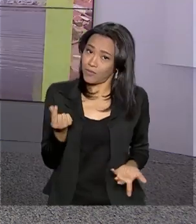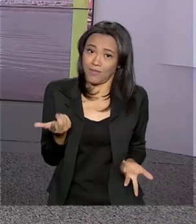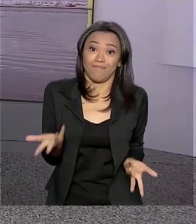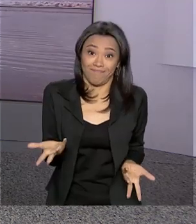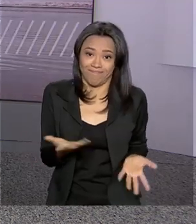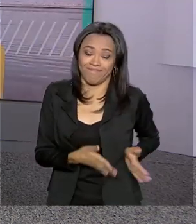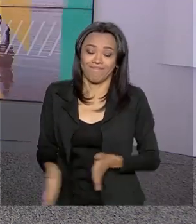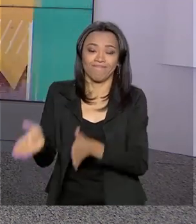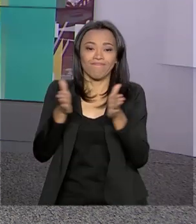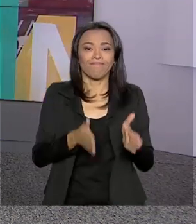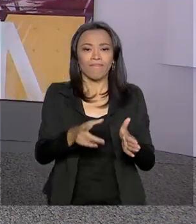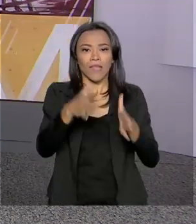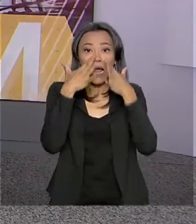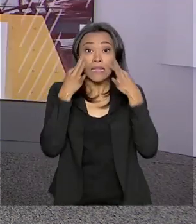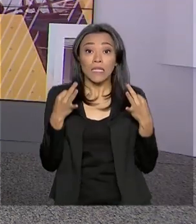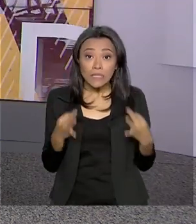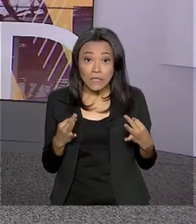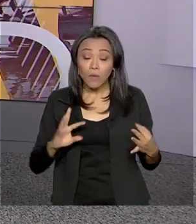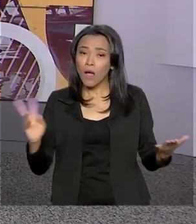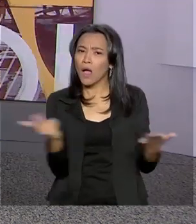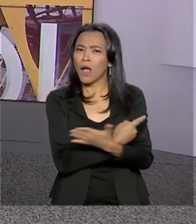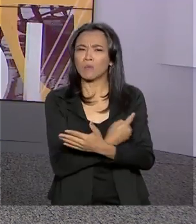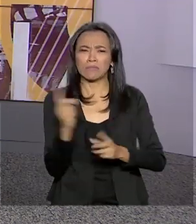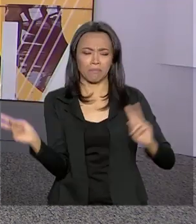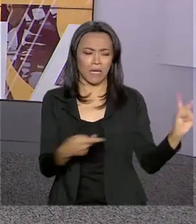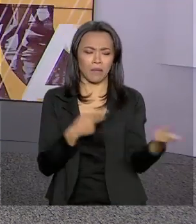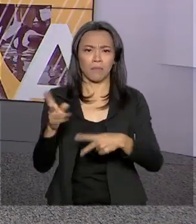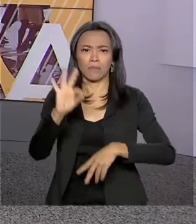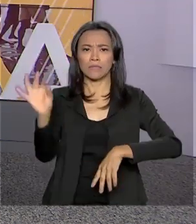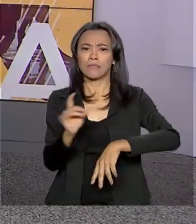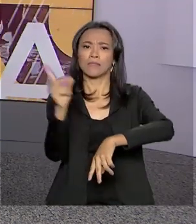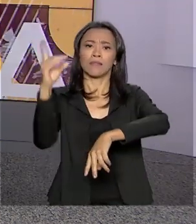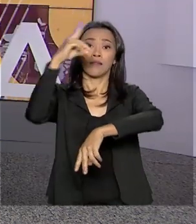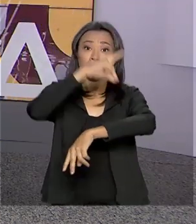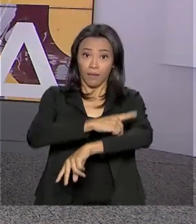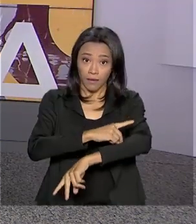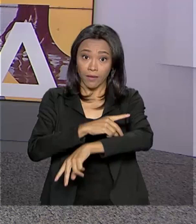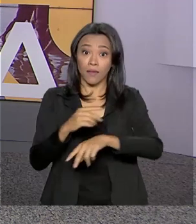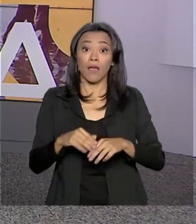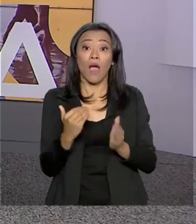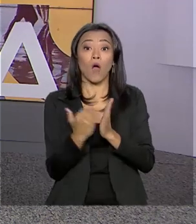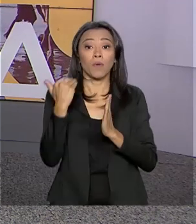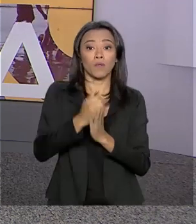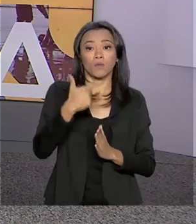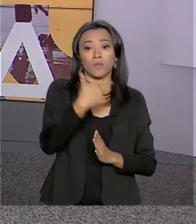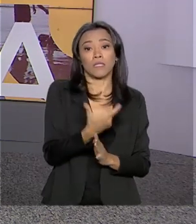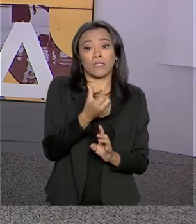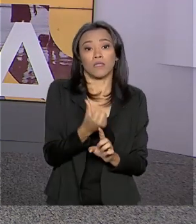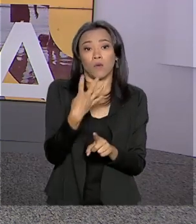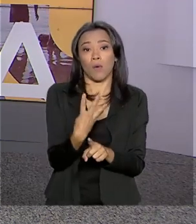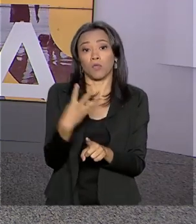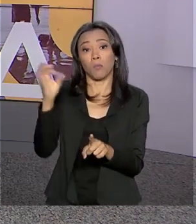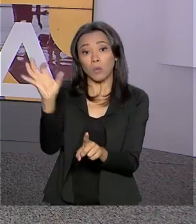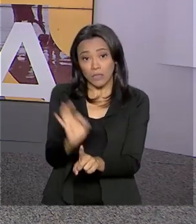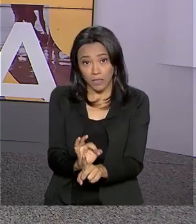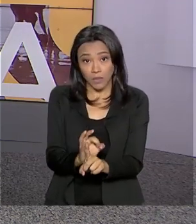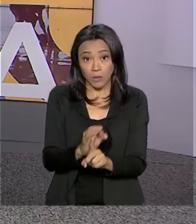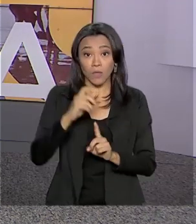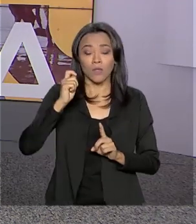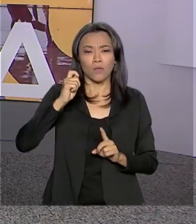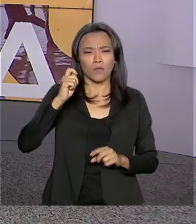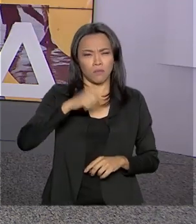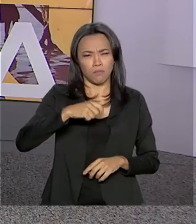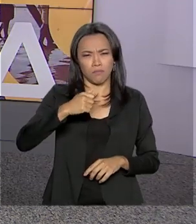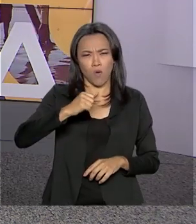E agora um alerta, o número de casos de dengue aumentou 264% nas primeiras 11 semanas deste ano em